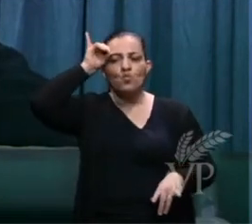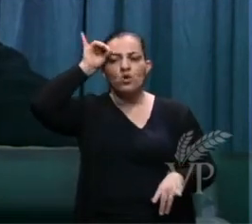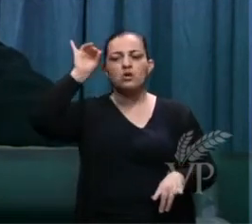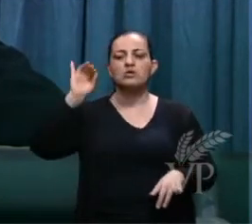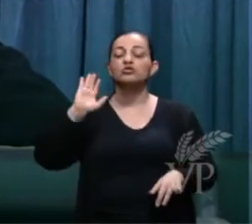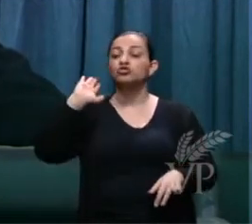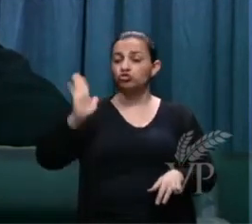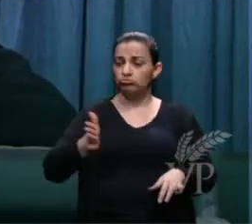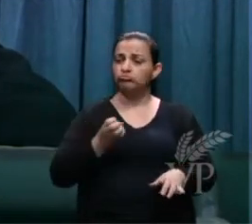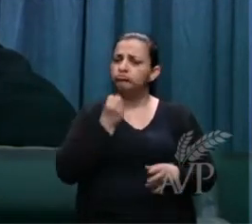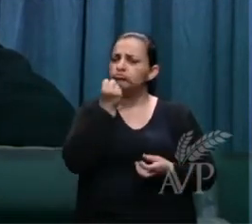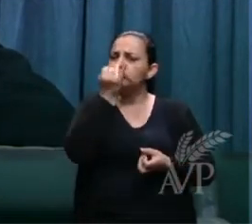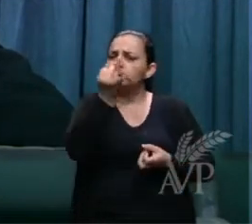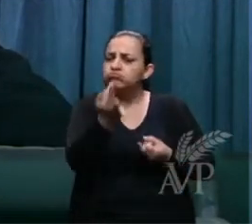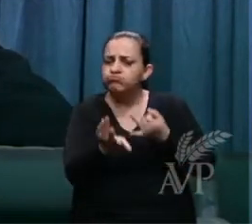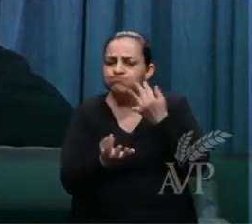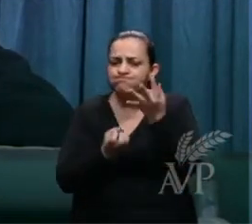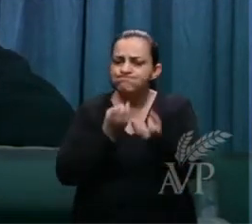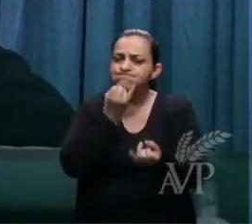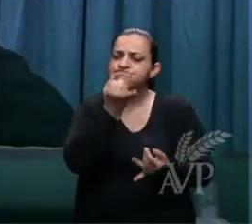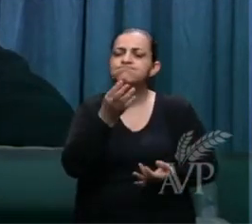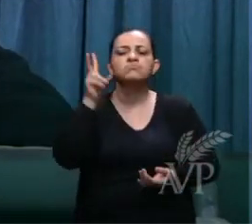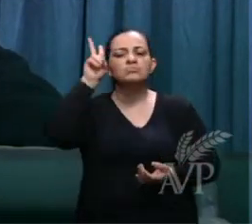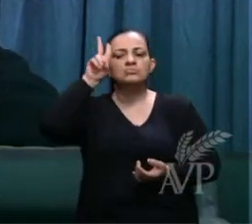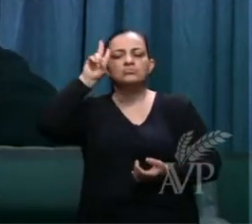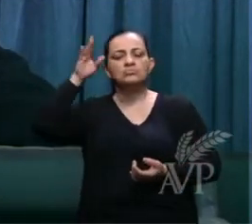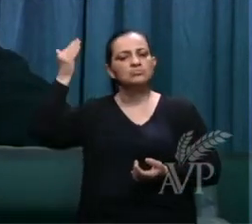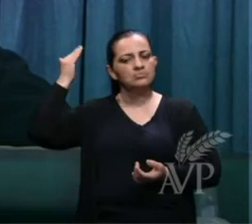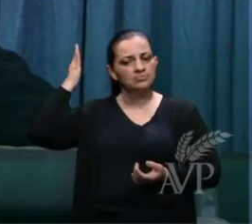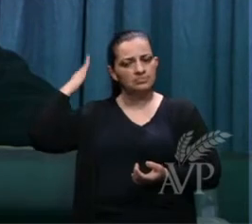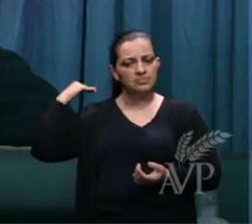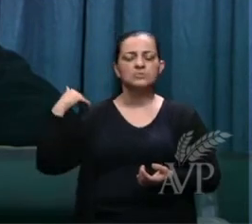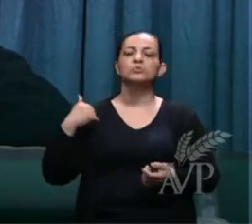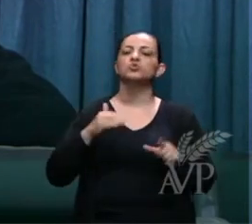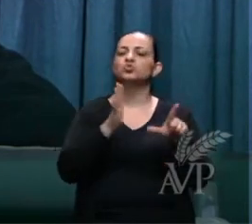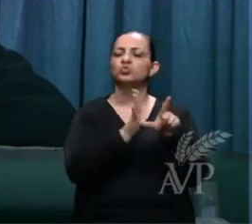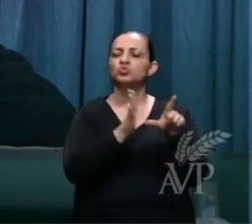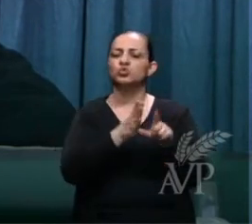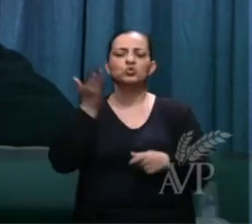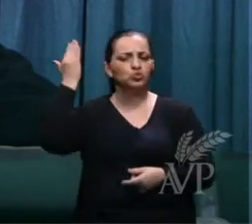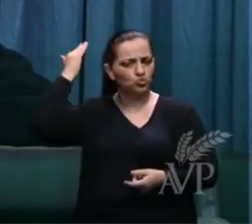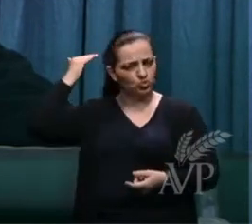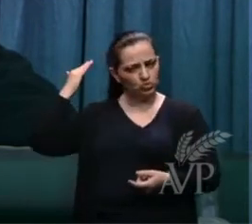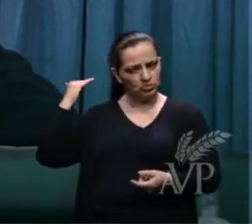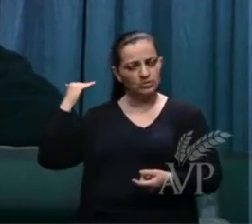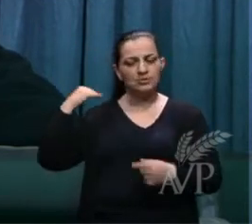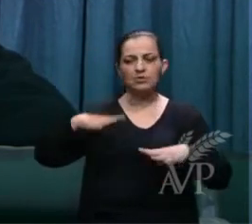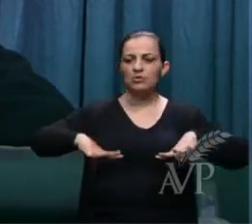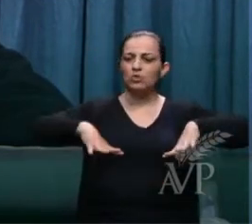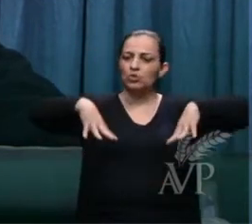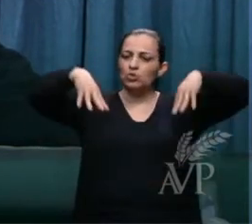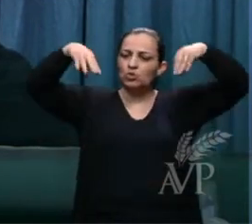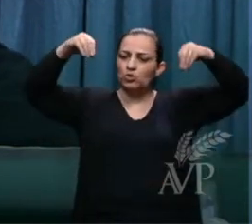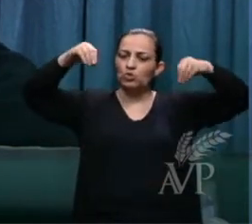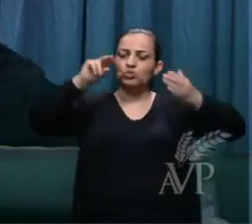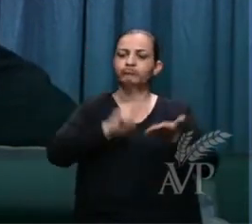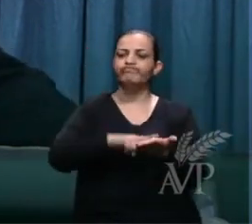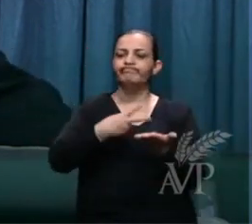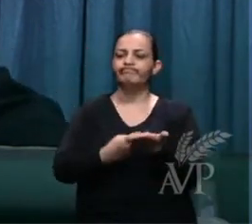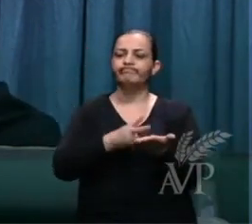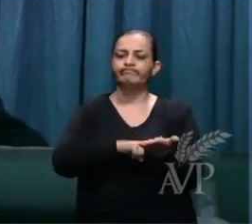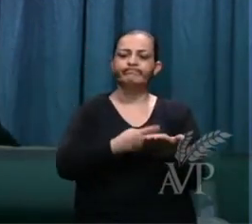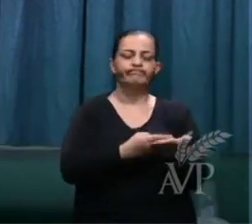conta-se que o diabo enquanto Lutero estava naquele castelo traduzindo a bíblia